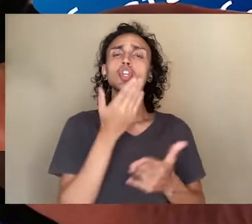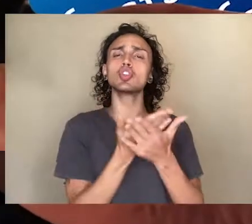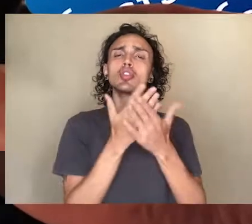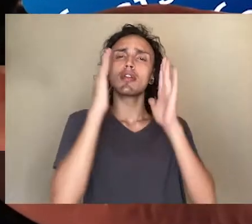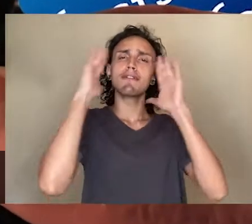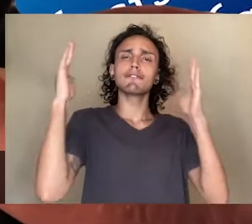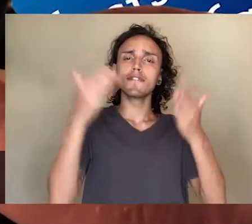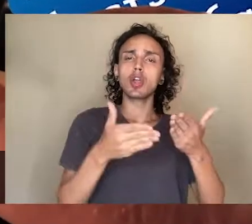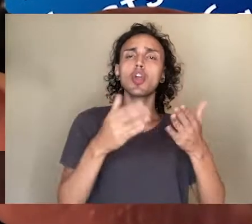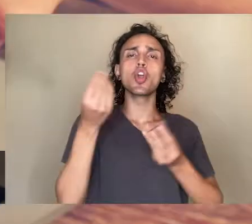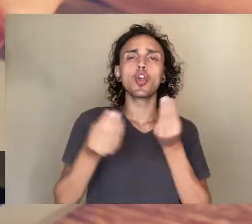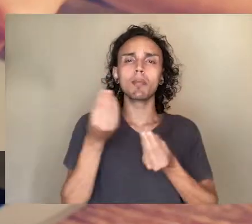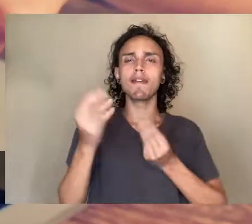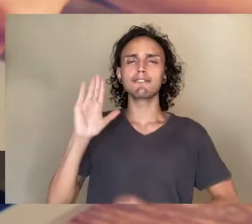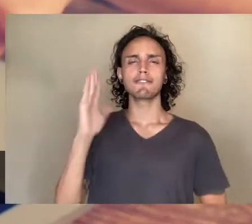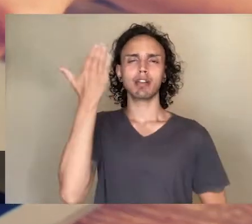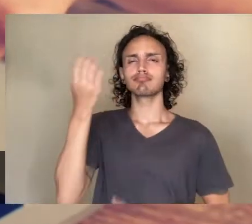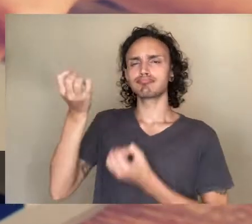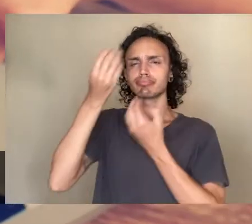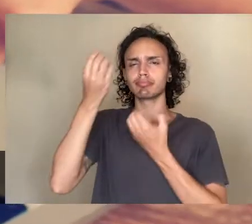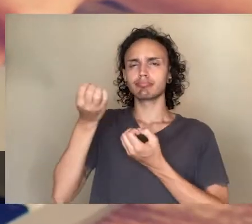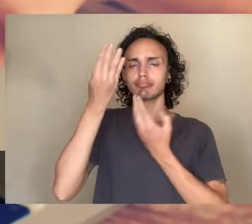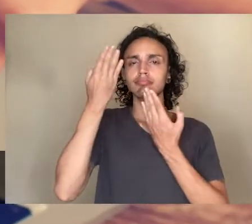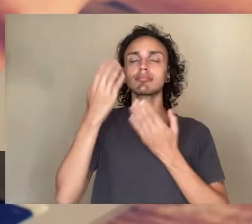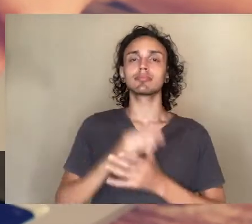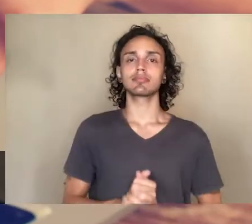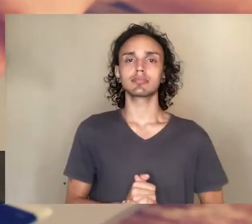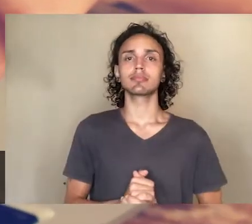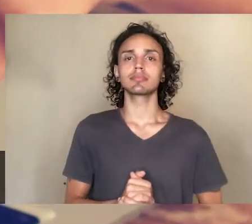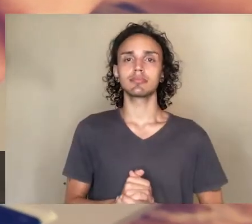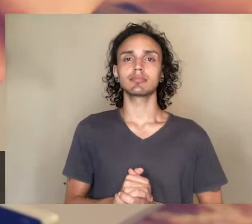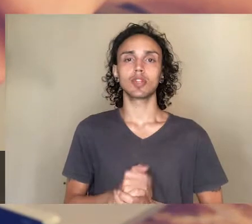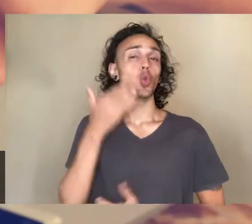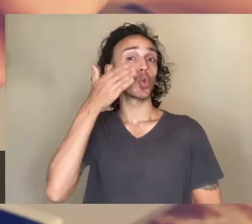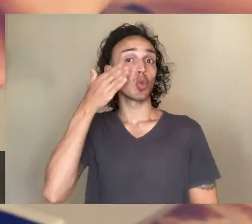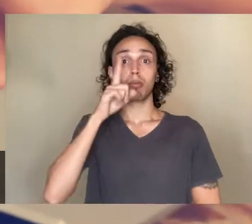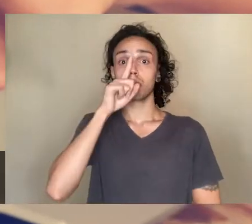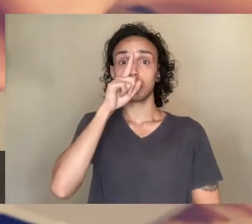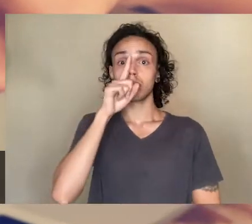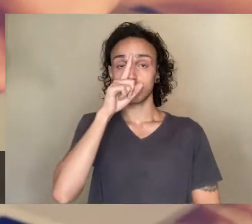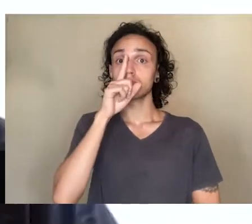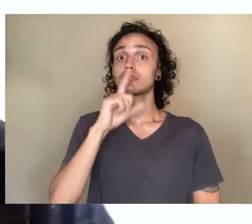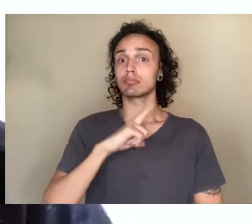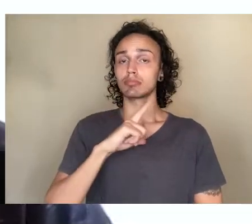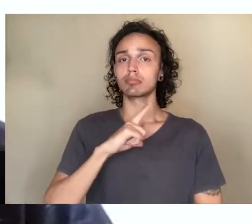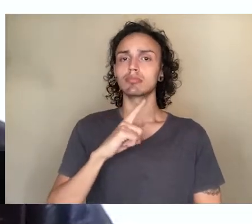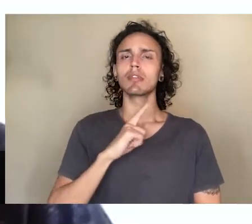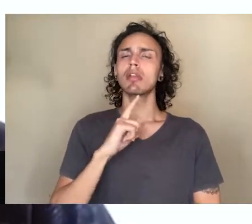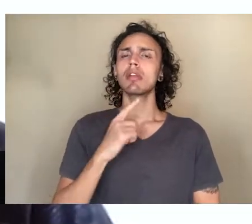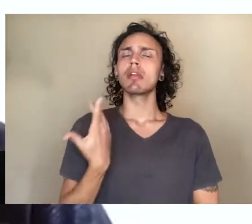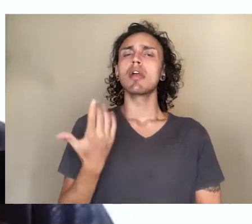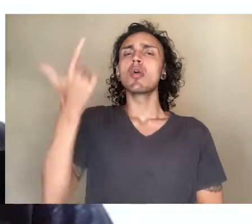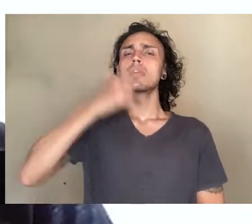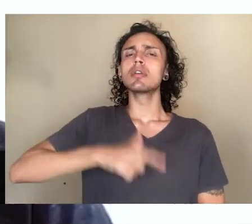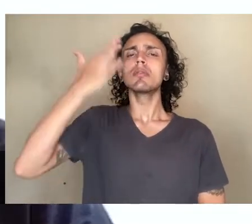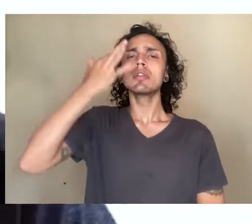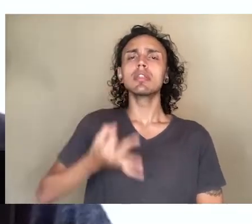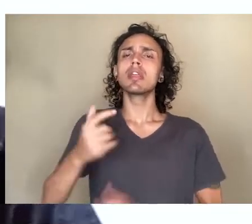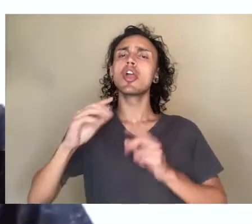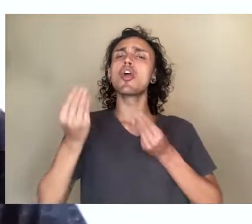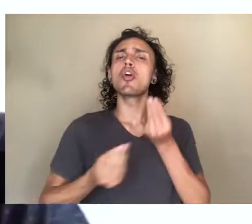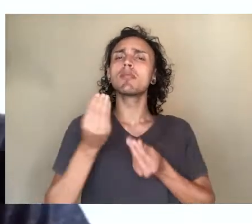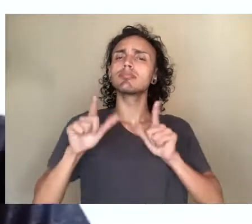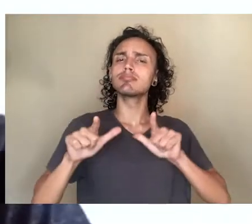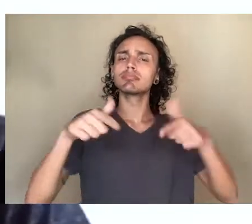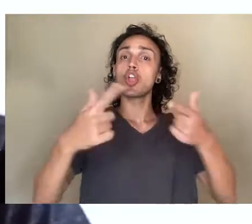como é a desinformação e a circulação de discurso perigoso, é de entender onde a gente pode atuar quando a gente pensa em